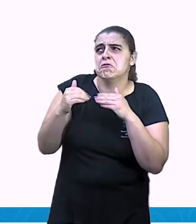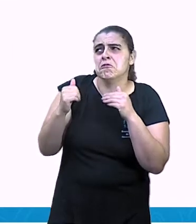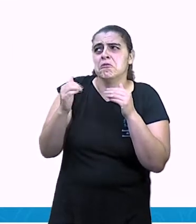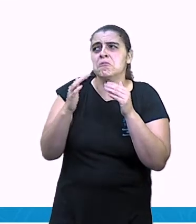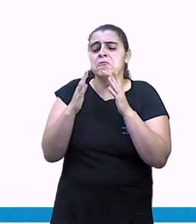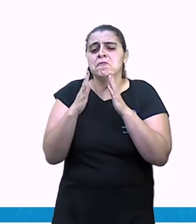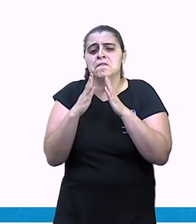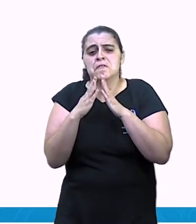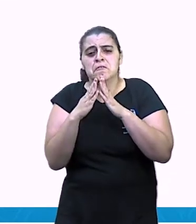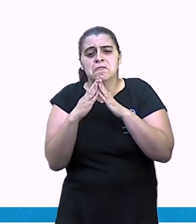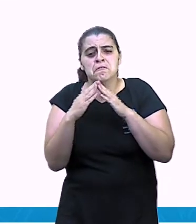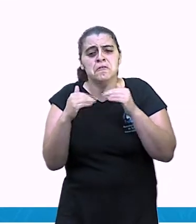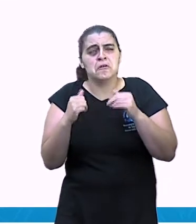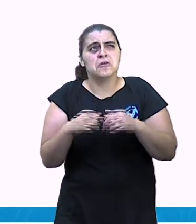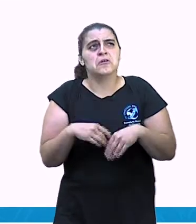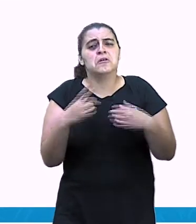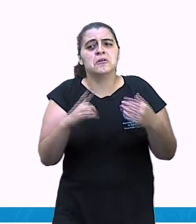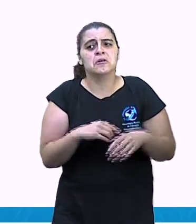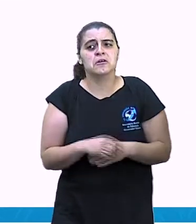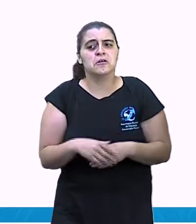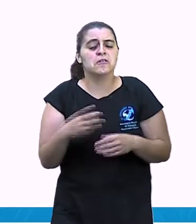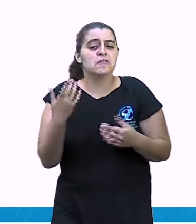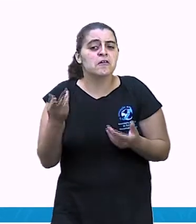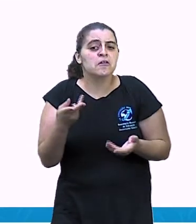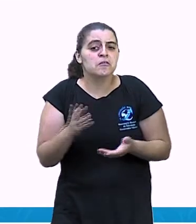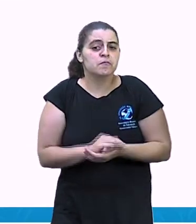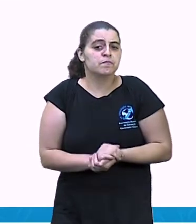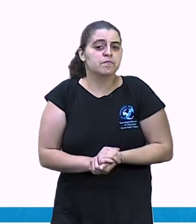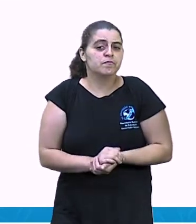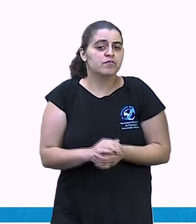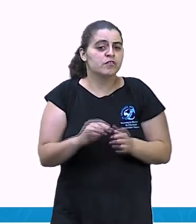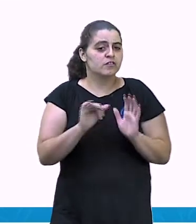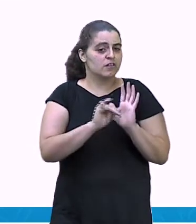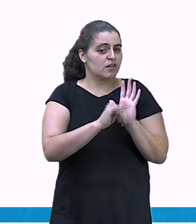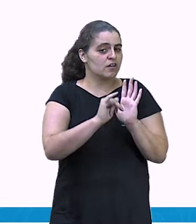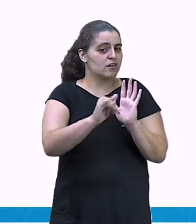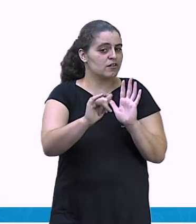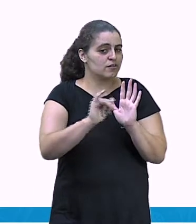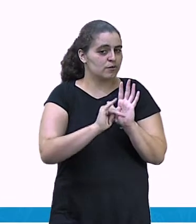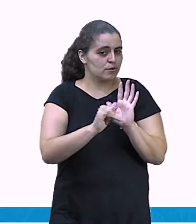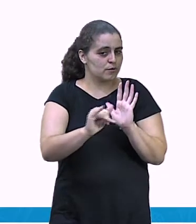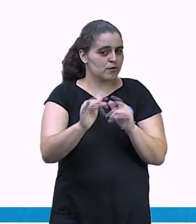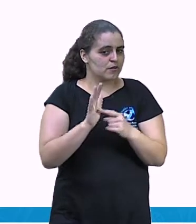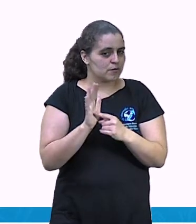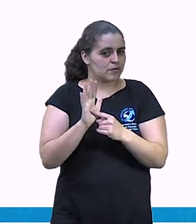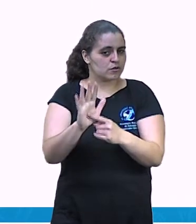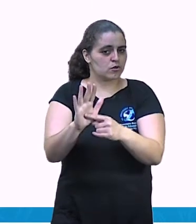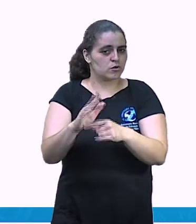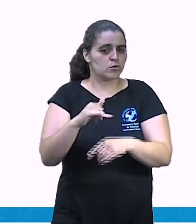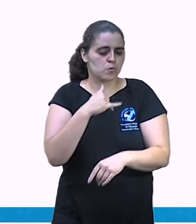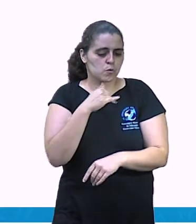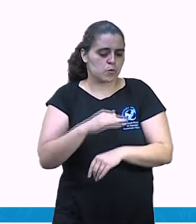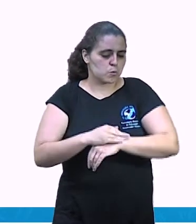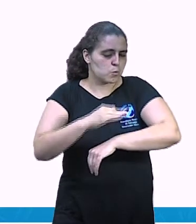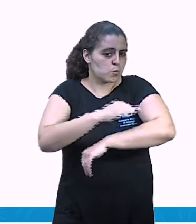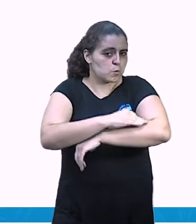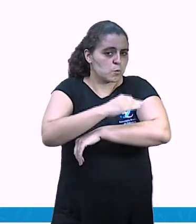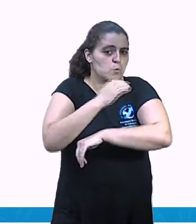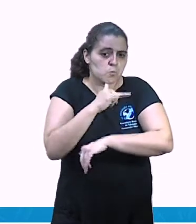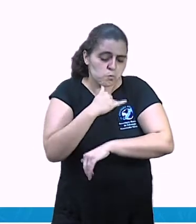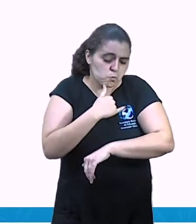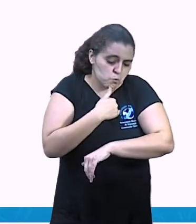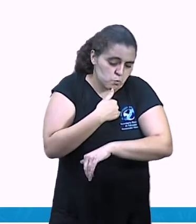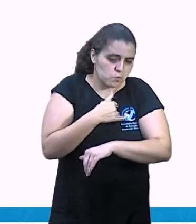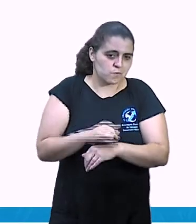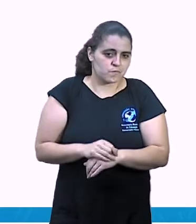o buroco show. Quem disse isso? Foi o narrador. Então, essas falas que